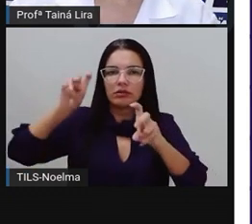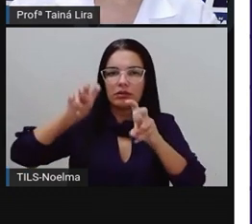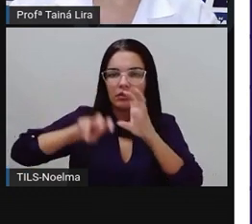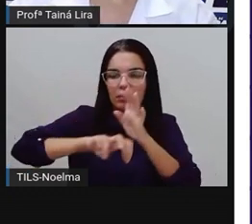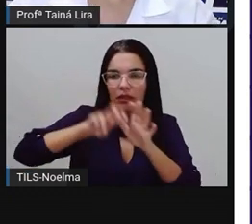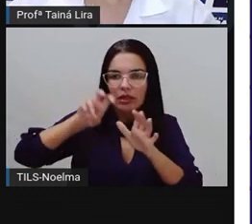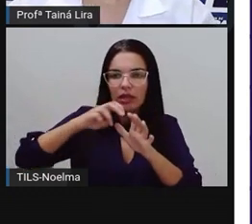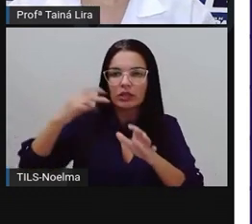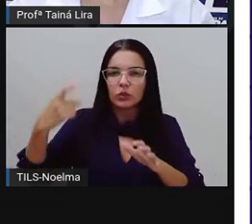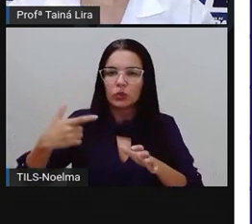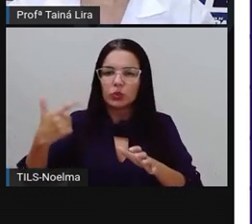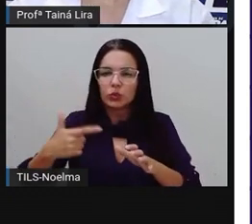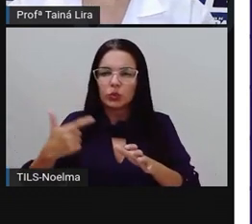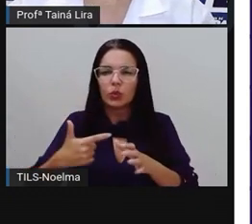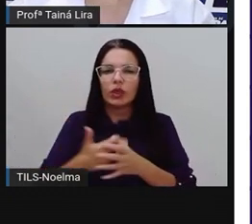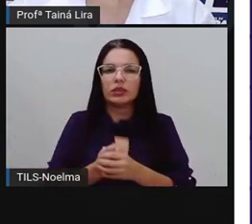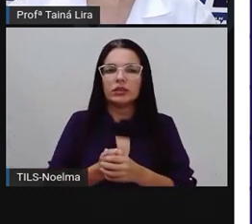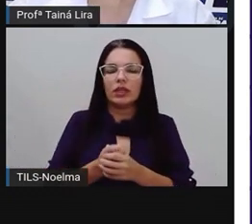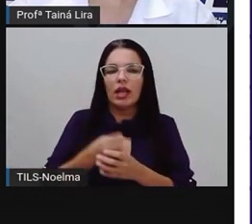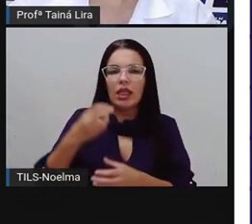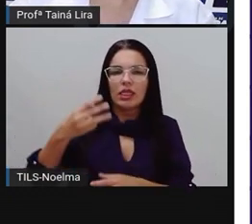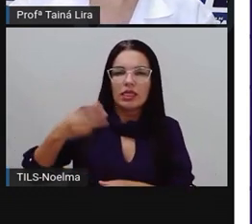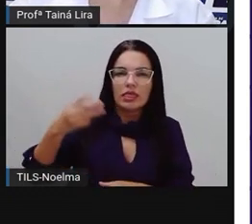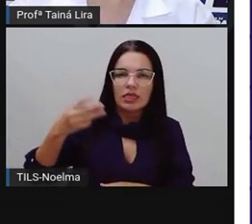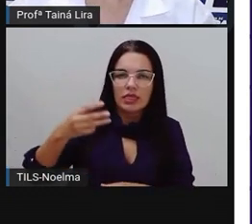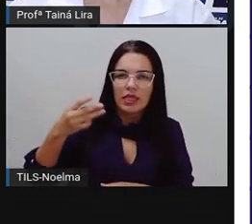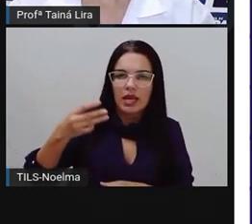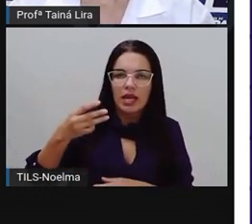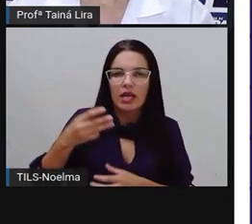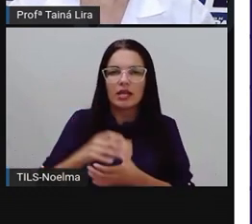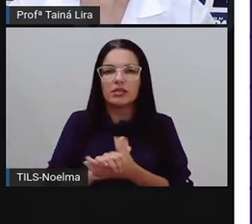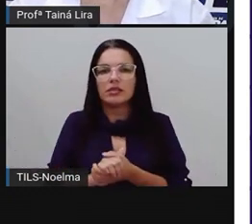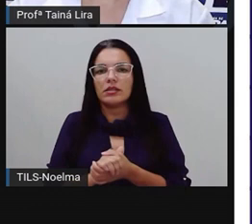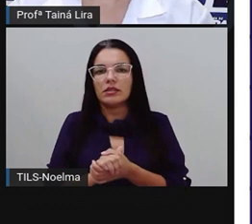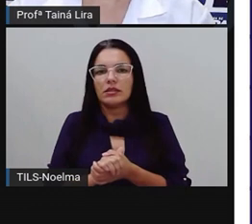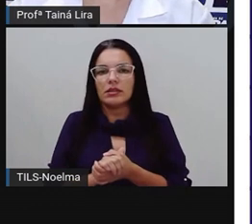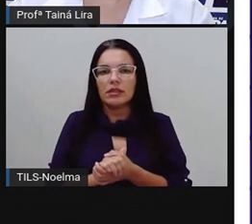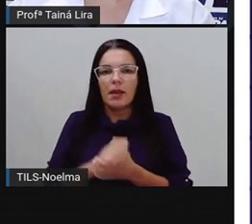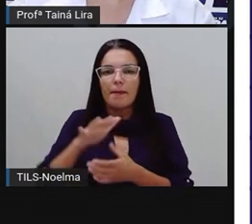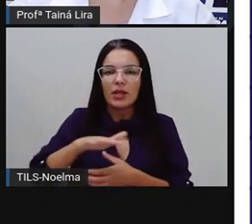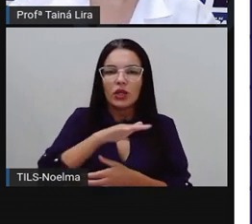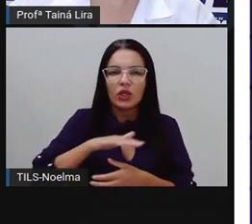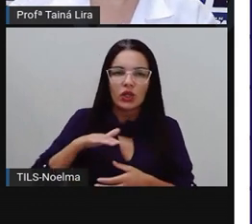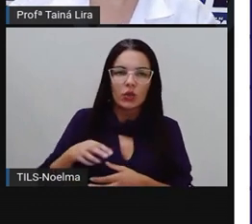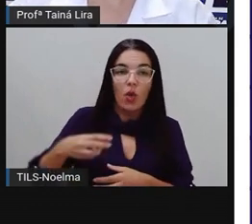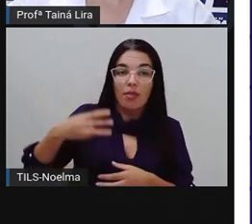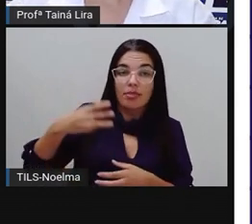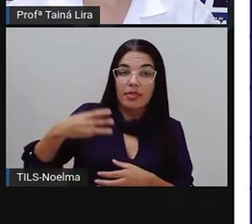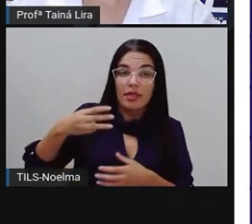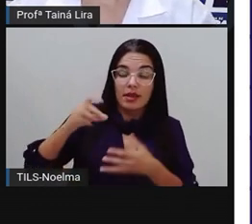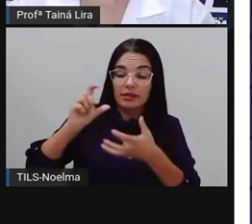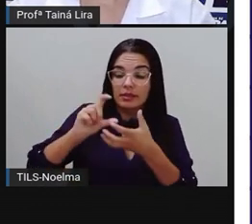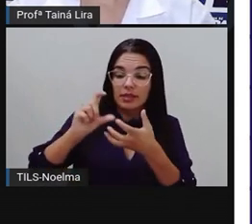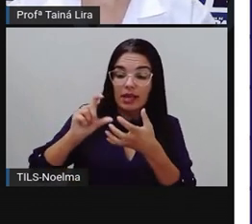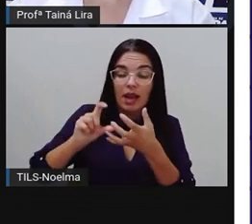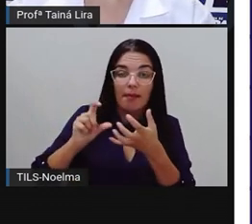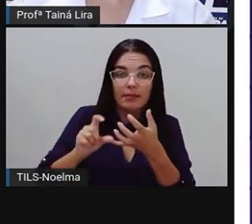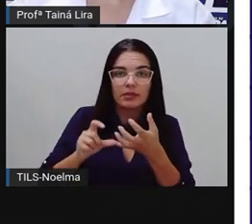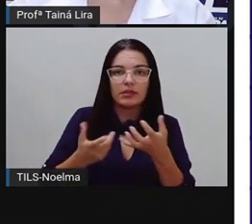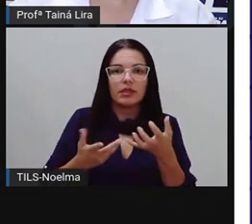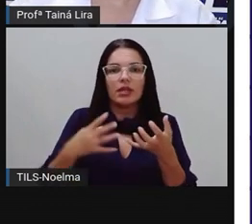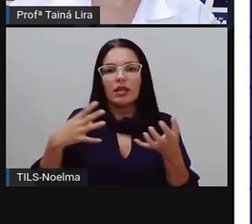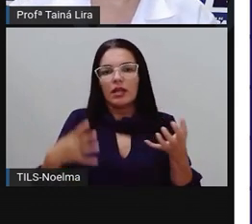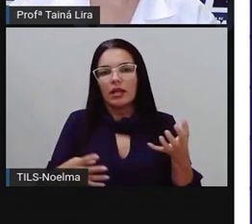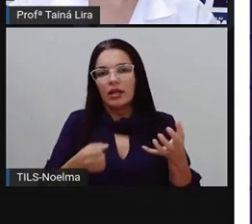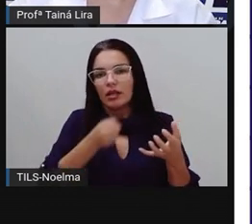livro, duas sílabas, domingo, três sílabas, menino, três sílabas,